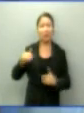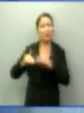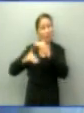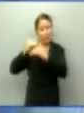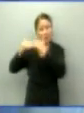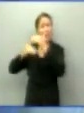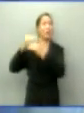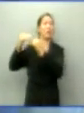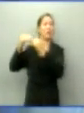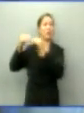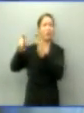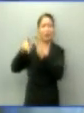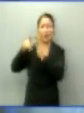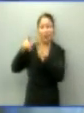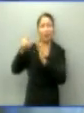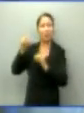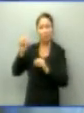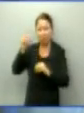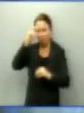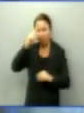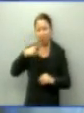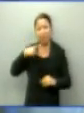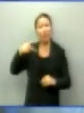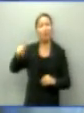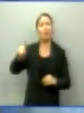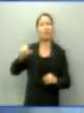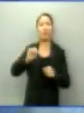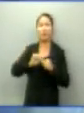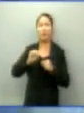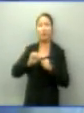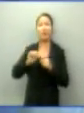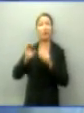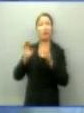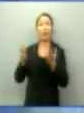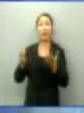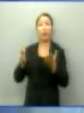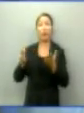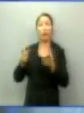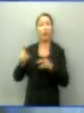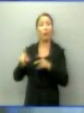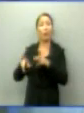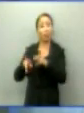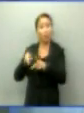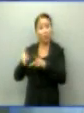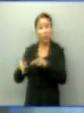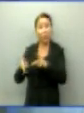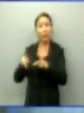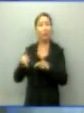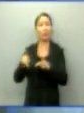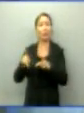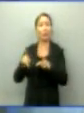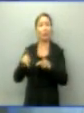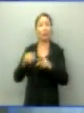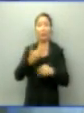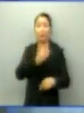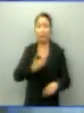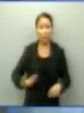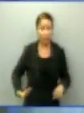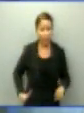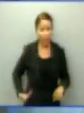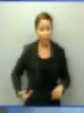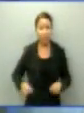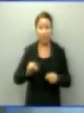sociedade como um todo, onde o cidadão ali é uma sociedade forte, onde que se produza, e o governo tem que criar políticas que criem condições de